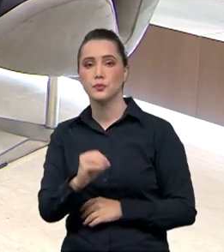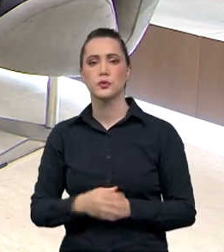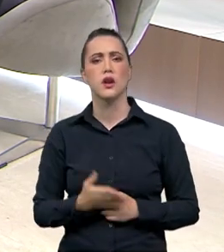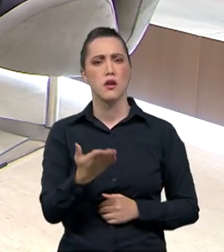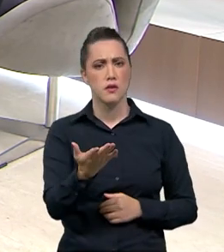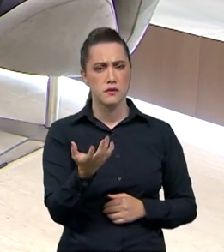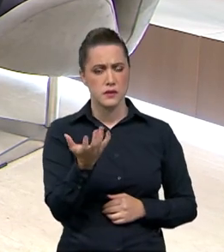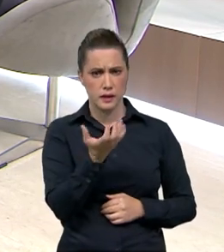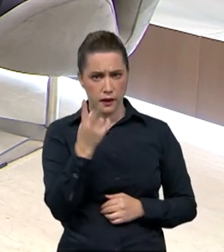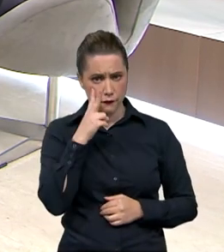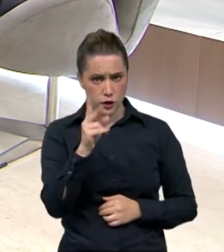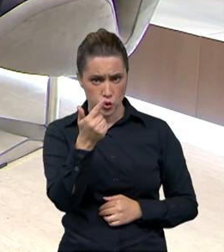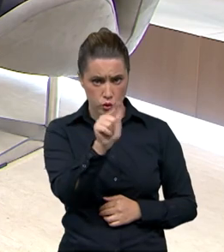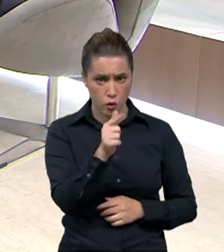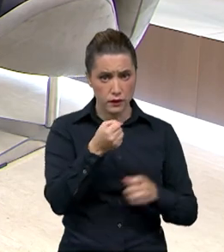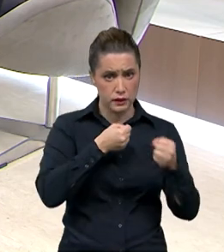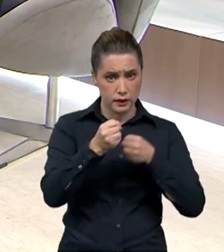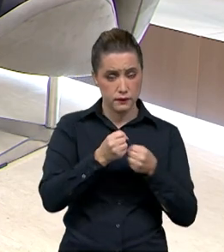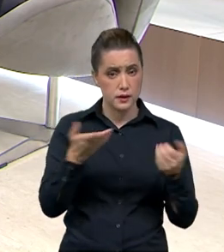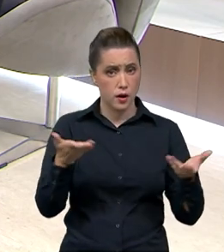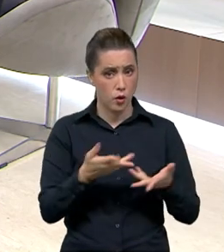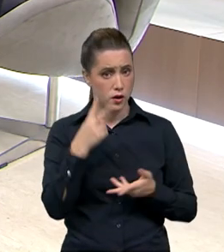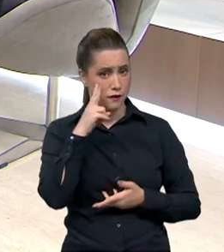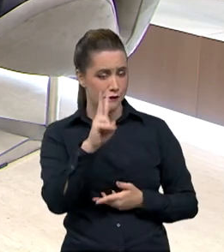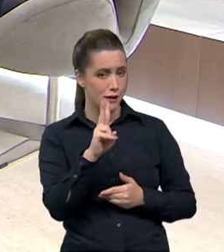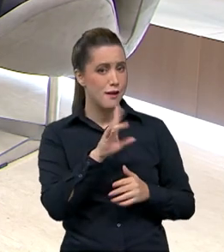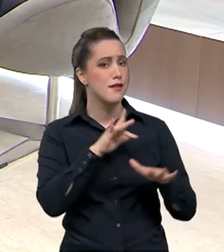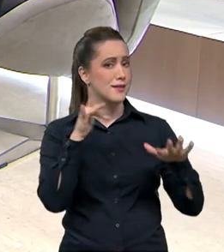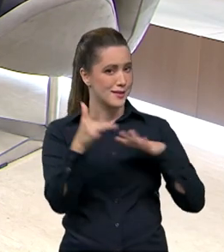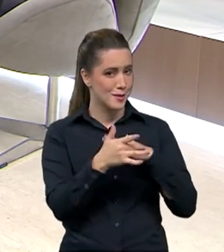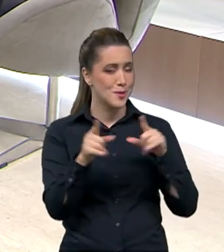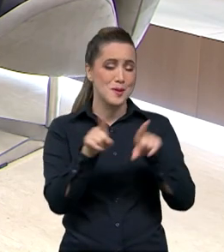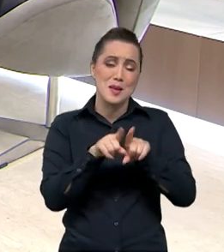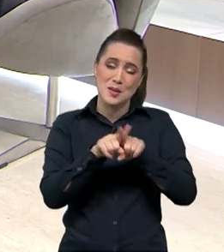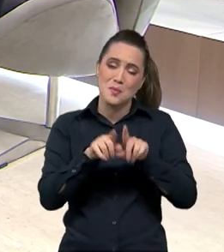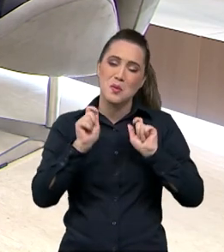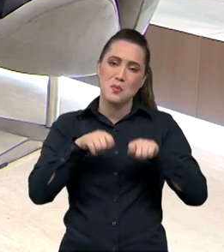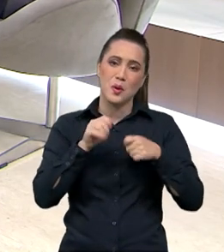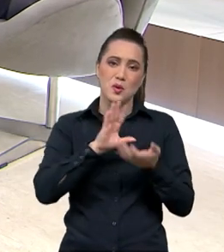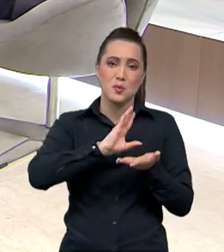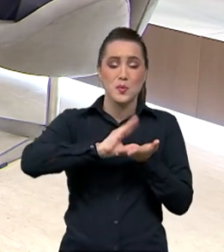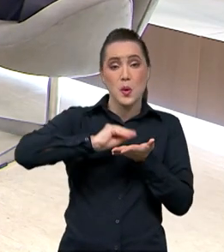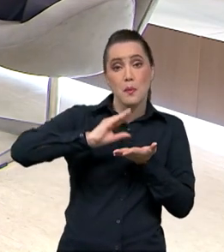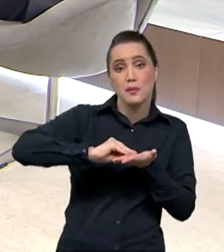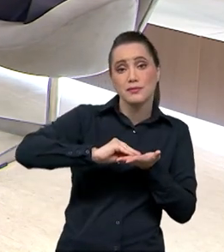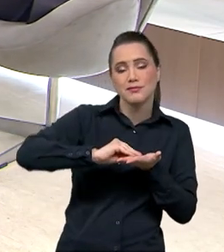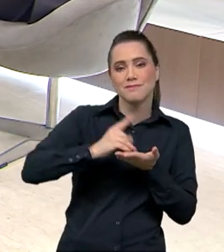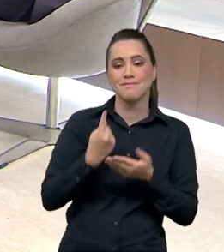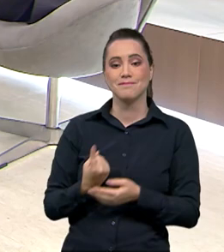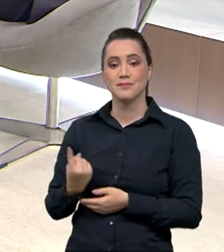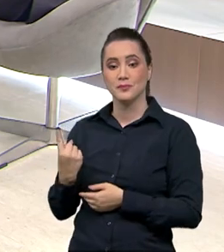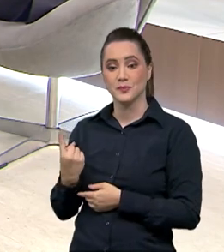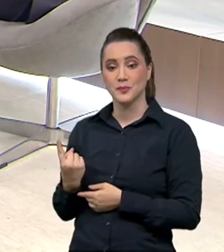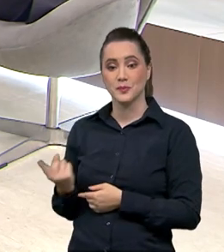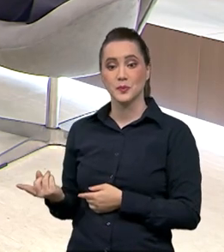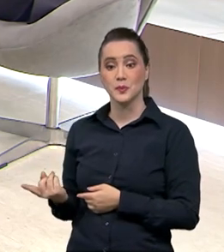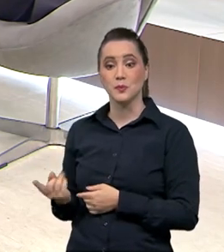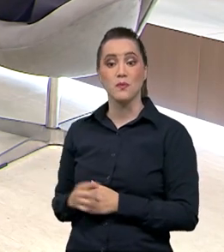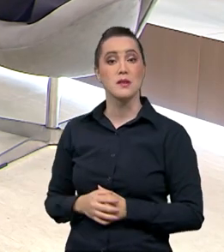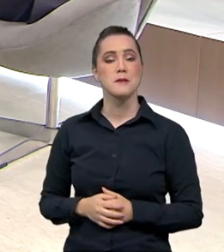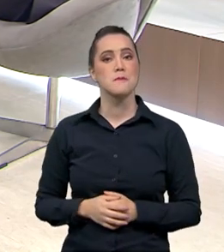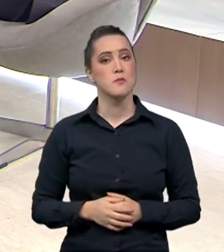Se você quiser rever esta ou outras entrevistas, é só acompanhar as nossas redes sociais ou baixar o TV Brasil Play.